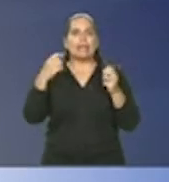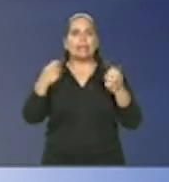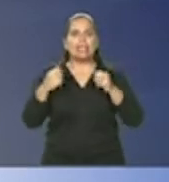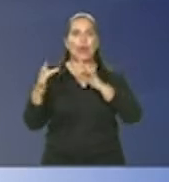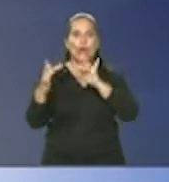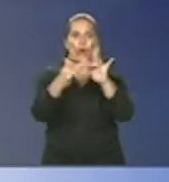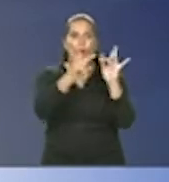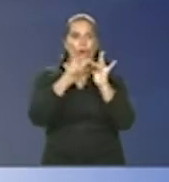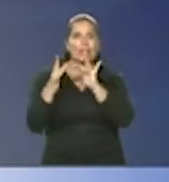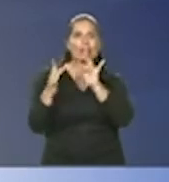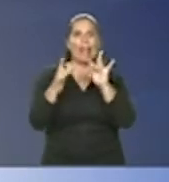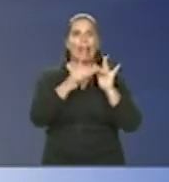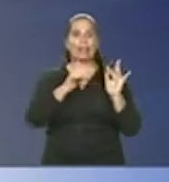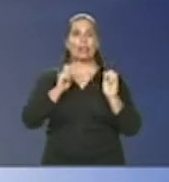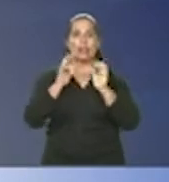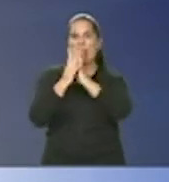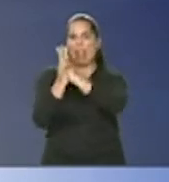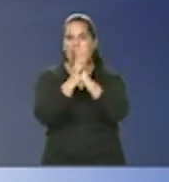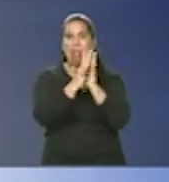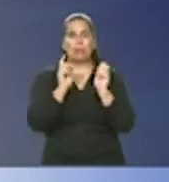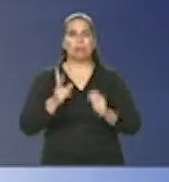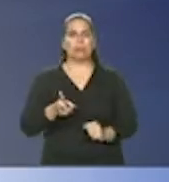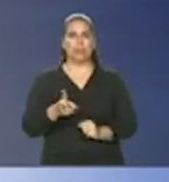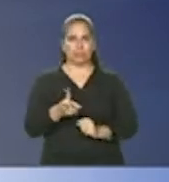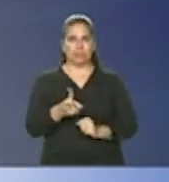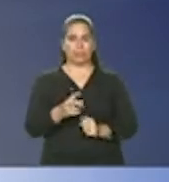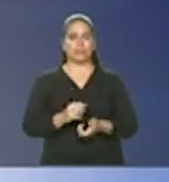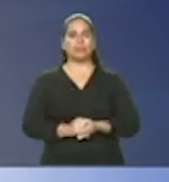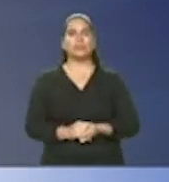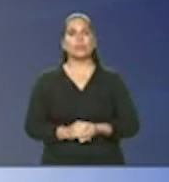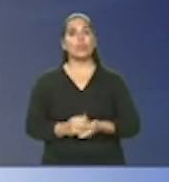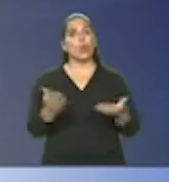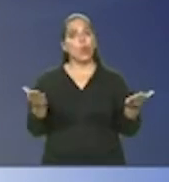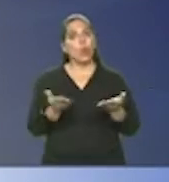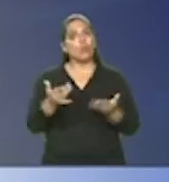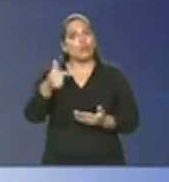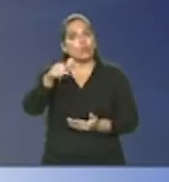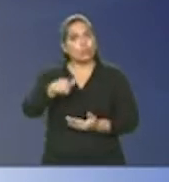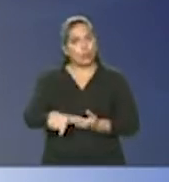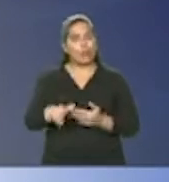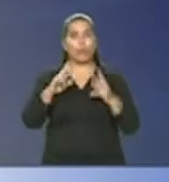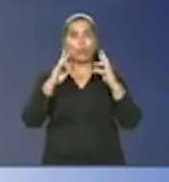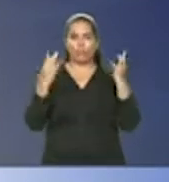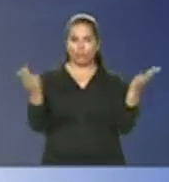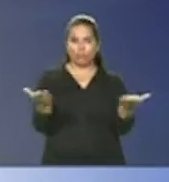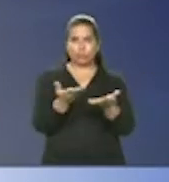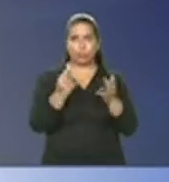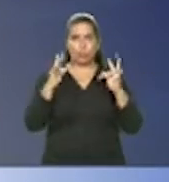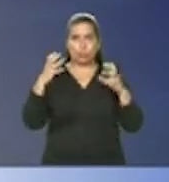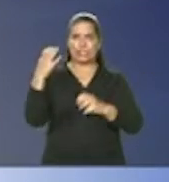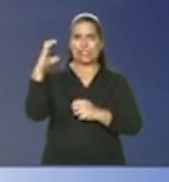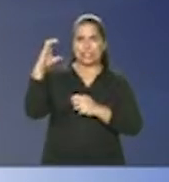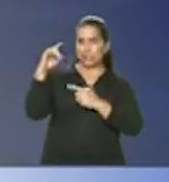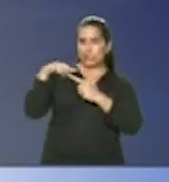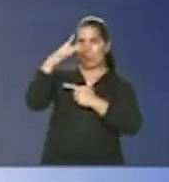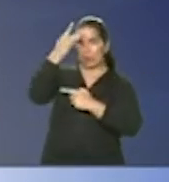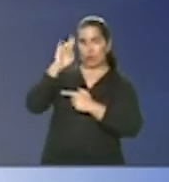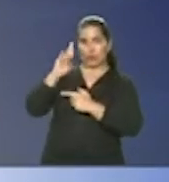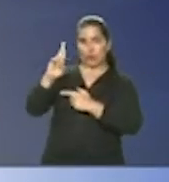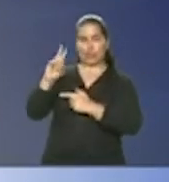muito próximo nem aglomeração, isso foi mantido. E hoje, mais uma vez, reunimos a comunidade científica do Rio de Janeiro,